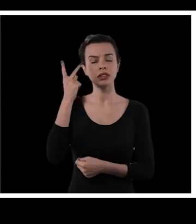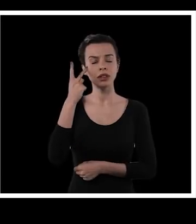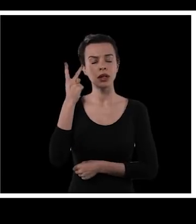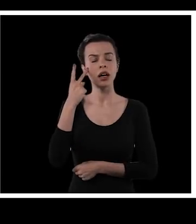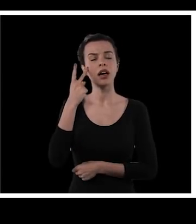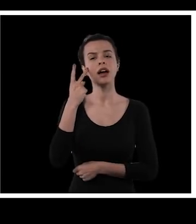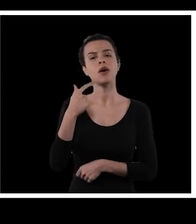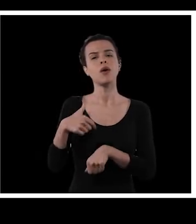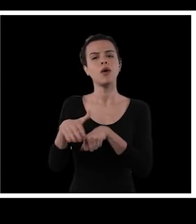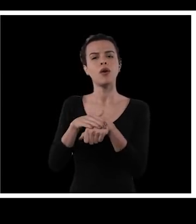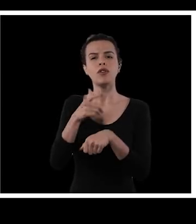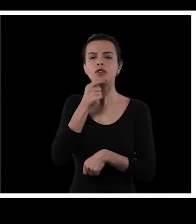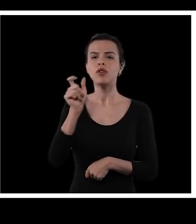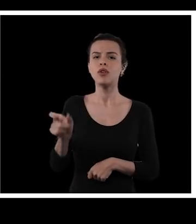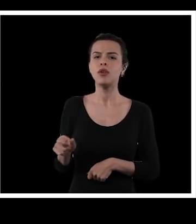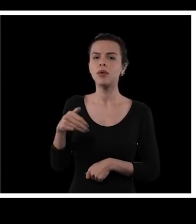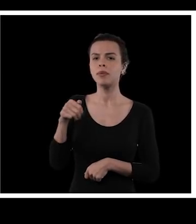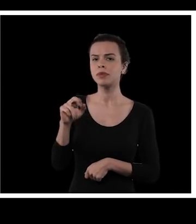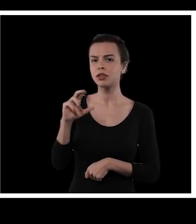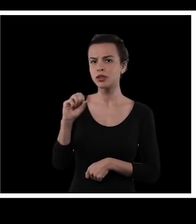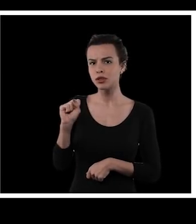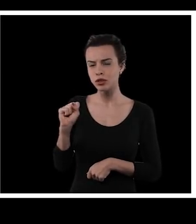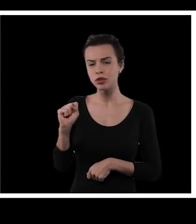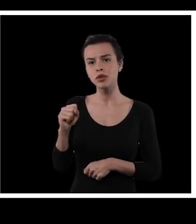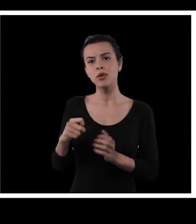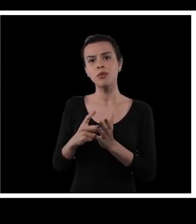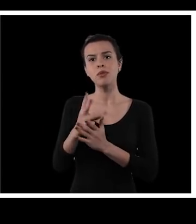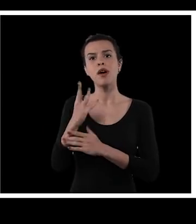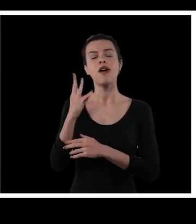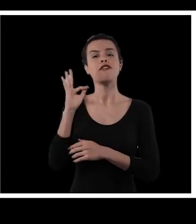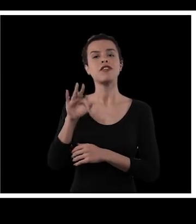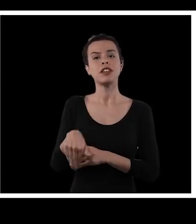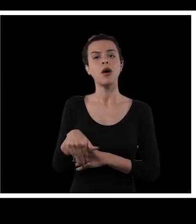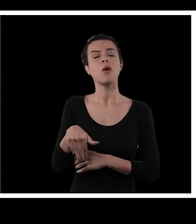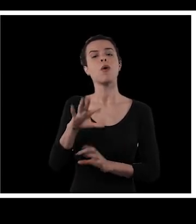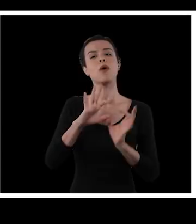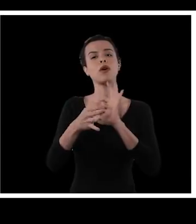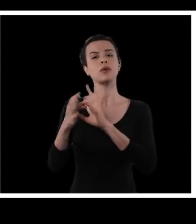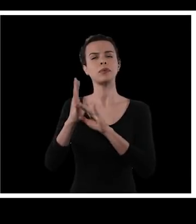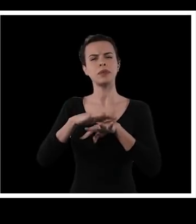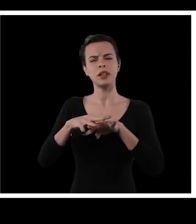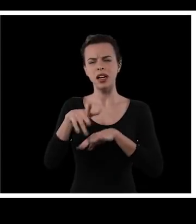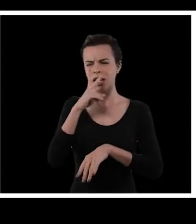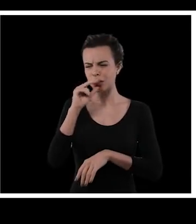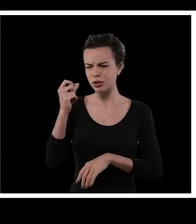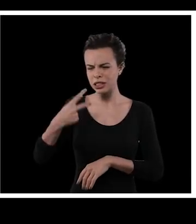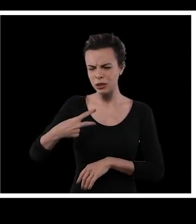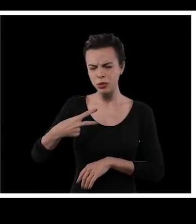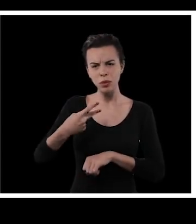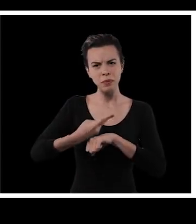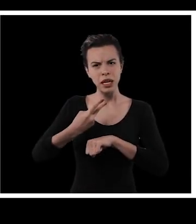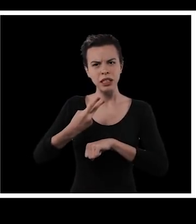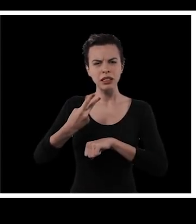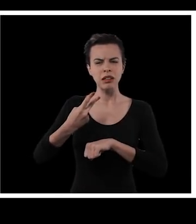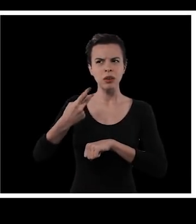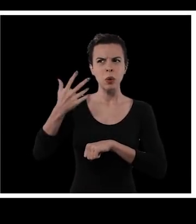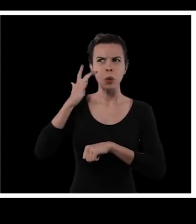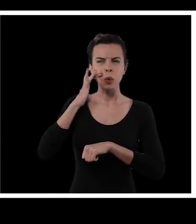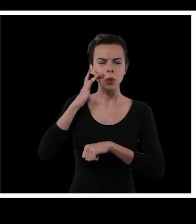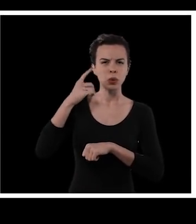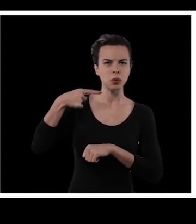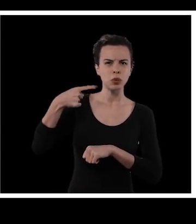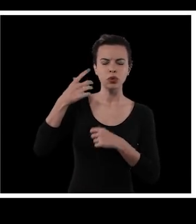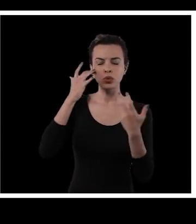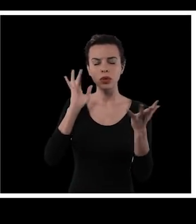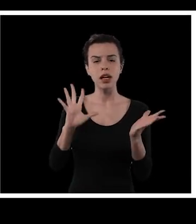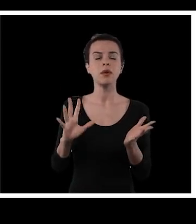Tavares, aqui em São Paulo, para conversar com o Marcos, que era um dos finalistas da Olimpíada de Matemática. Ele foi medalhista de prata